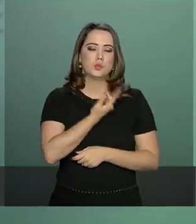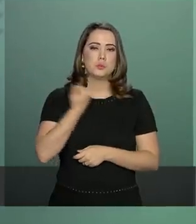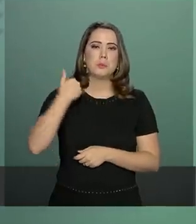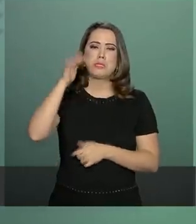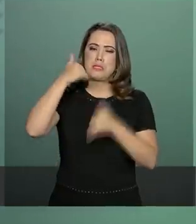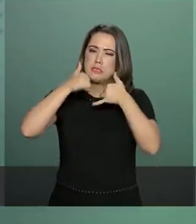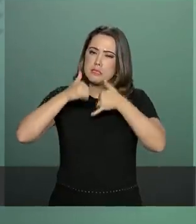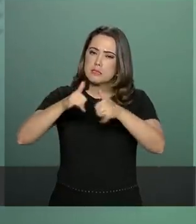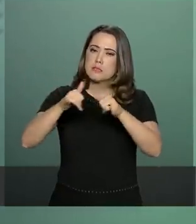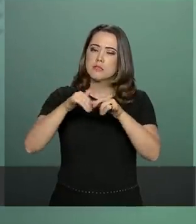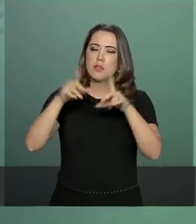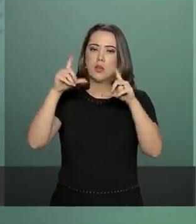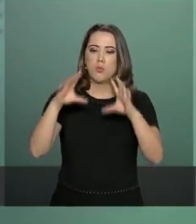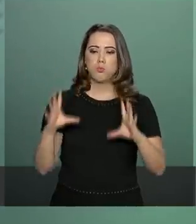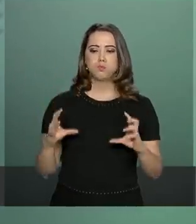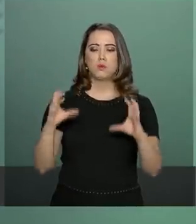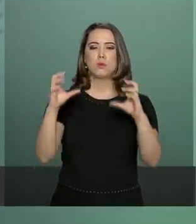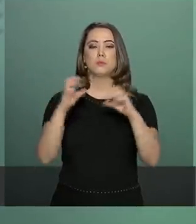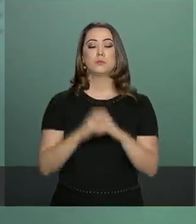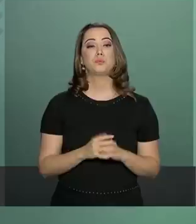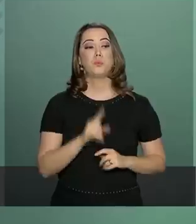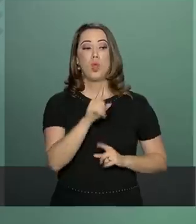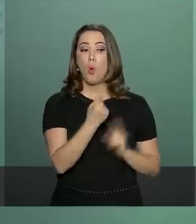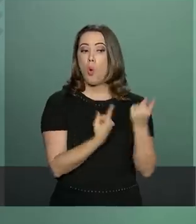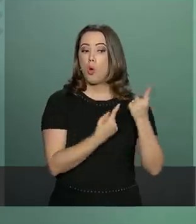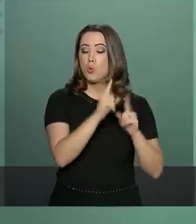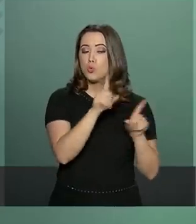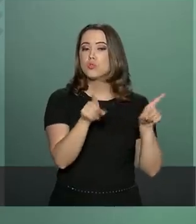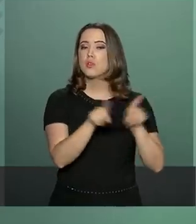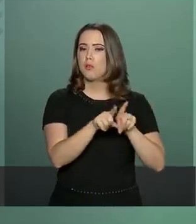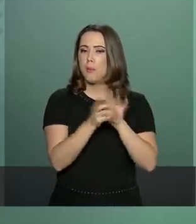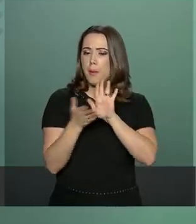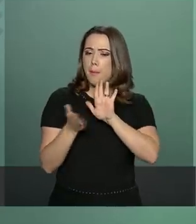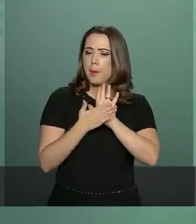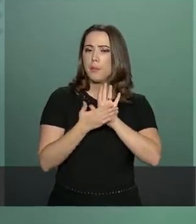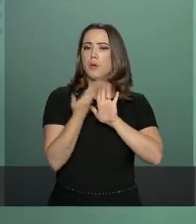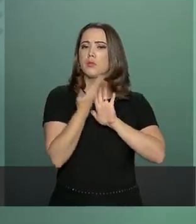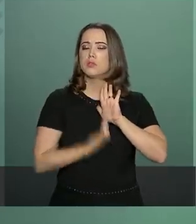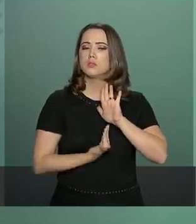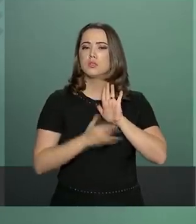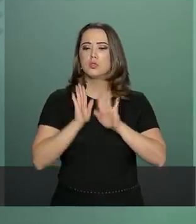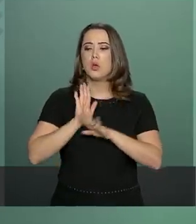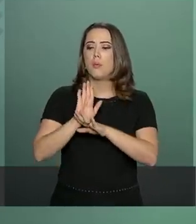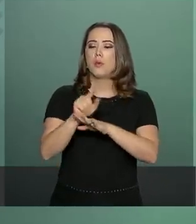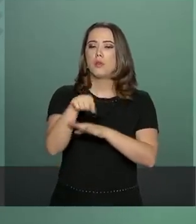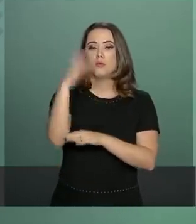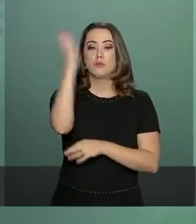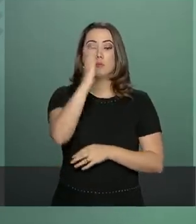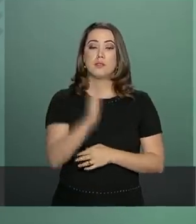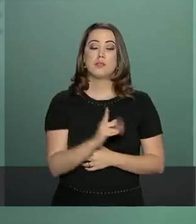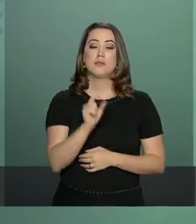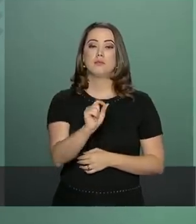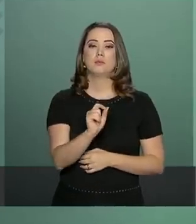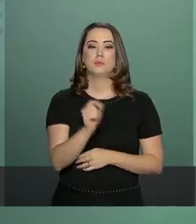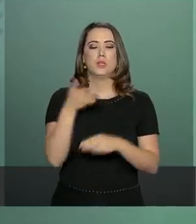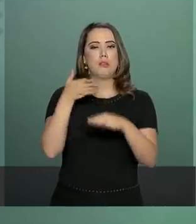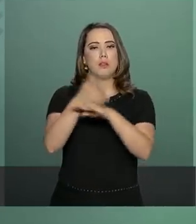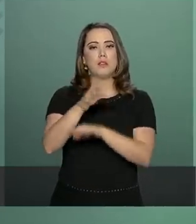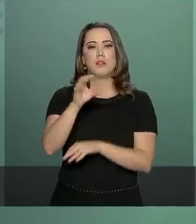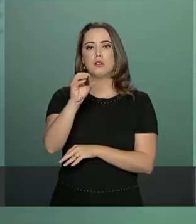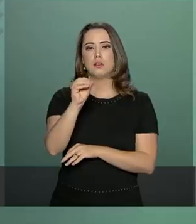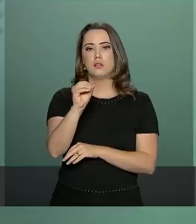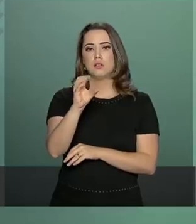O Chile também se propôs a apoiar o ingresso do Brasil na